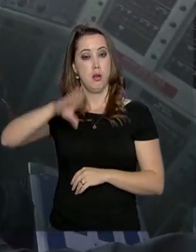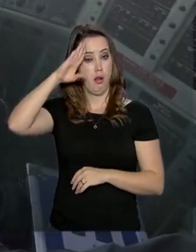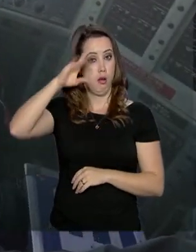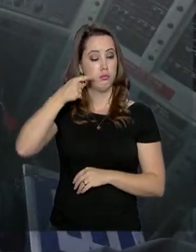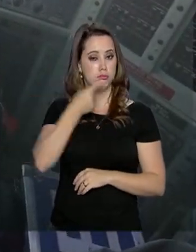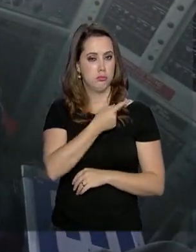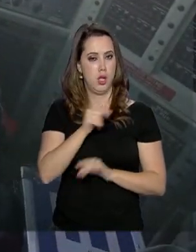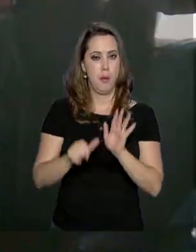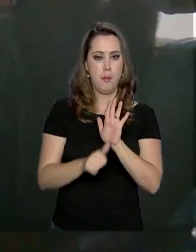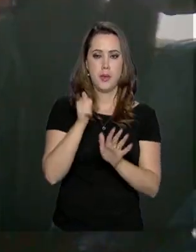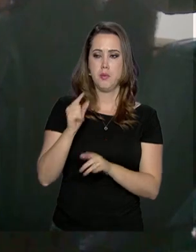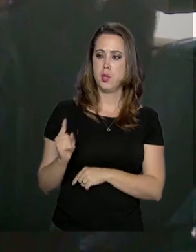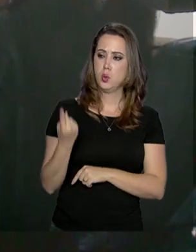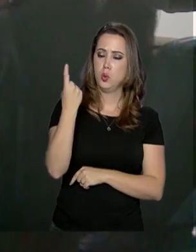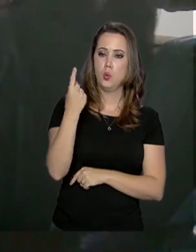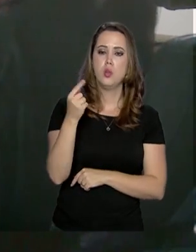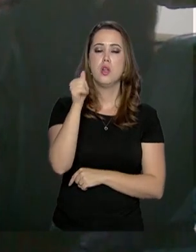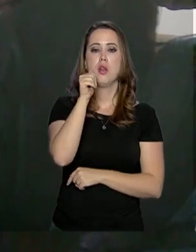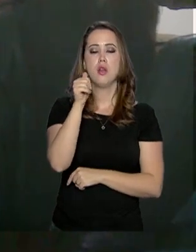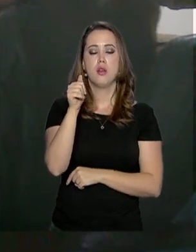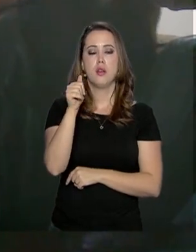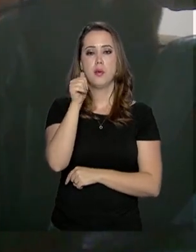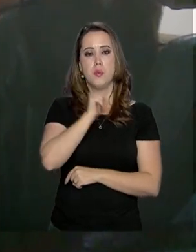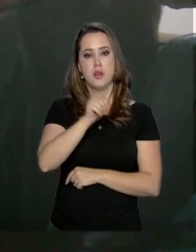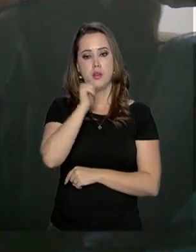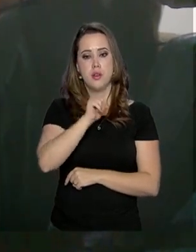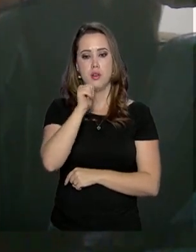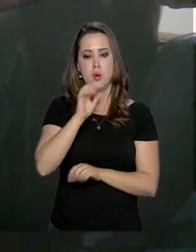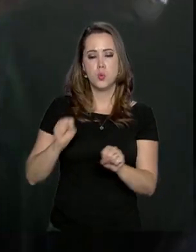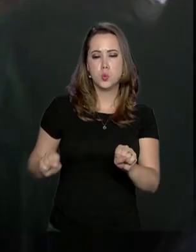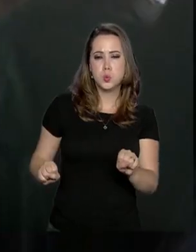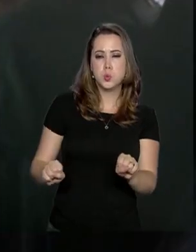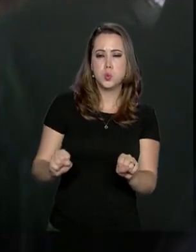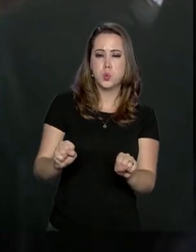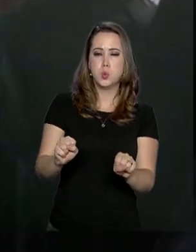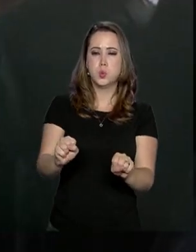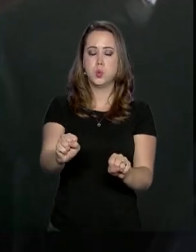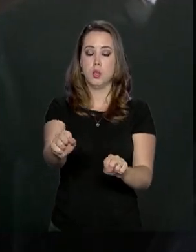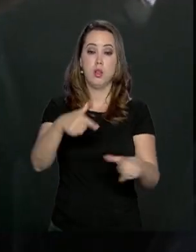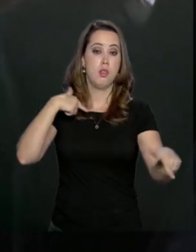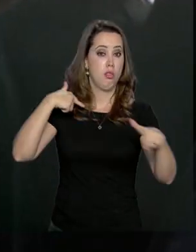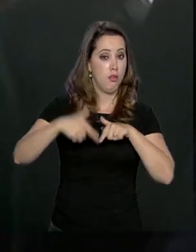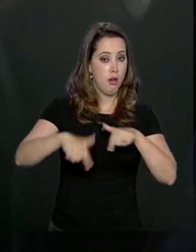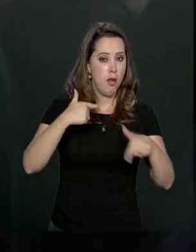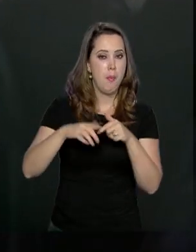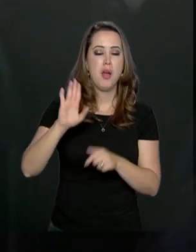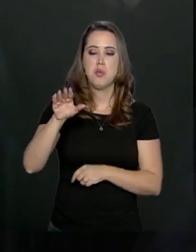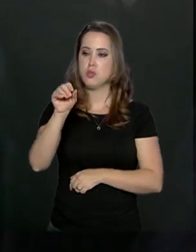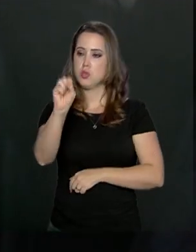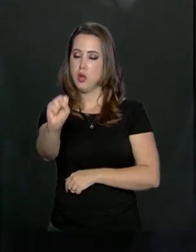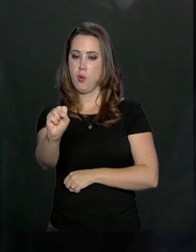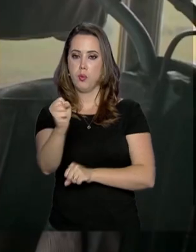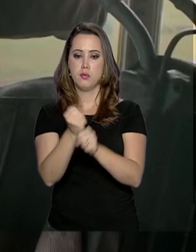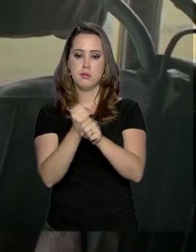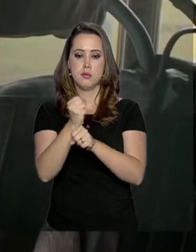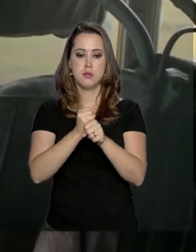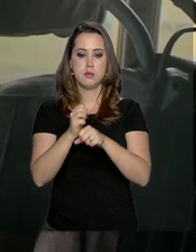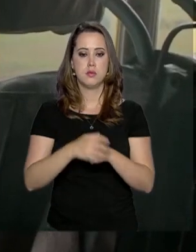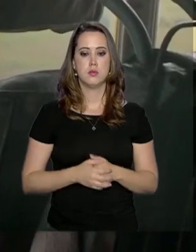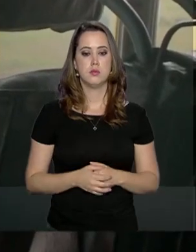Ela é a primeira e única brasileira a pilotar o Hércules, trabalho que desempenha há oito anos.